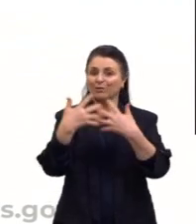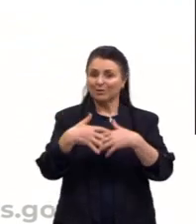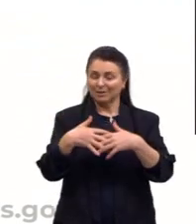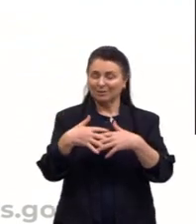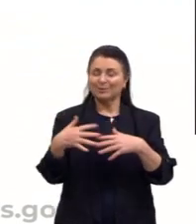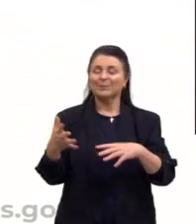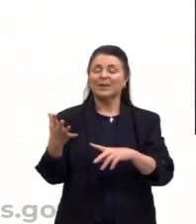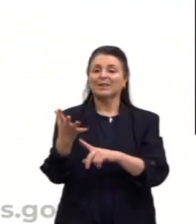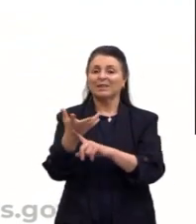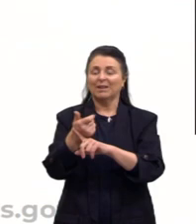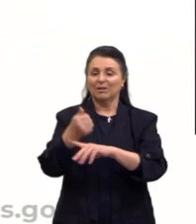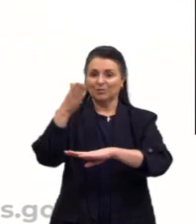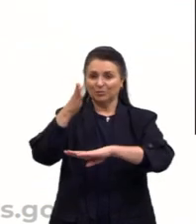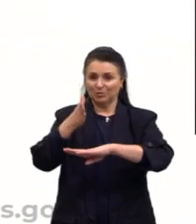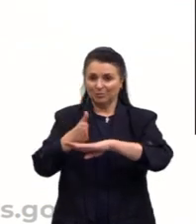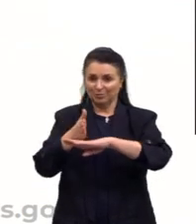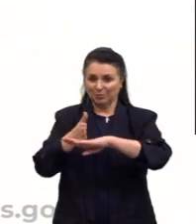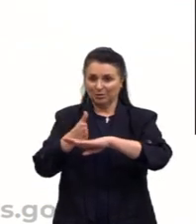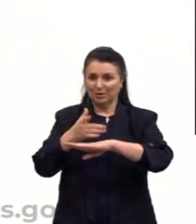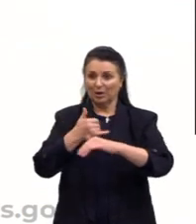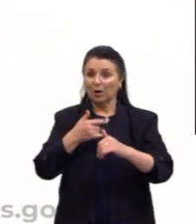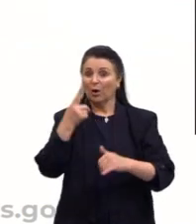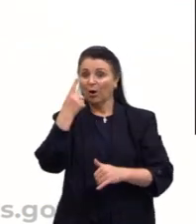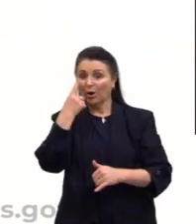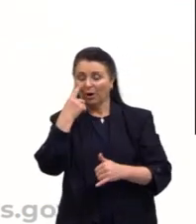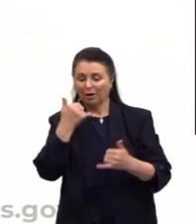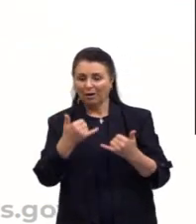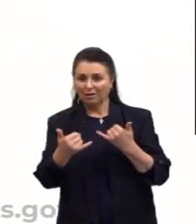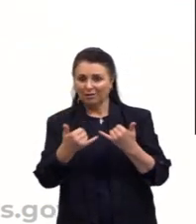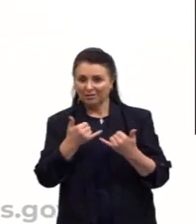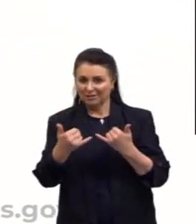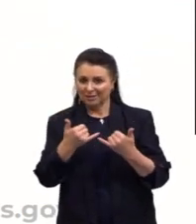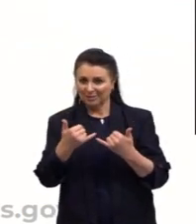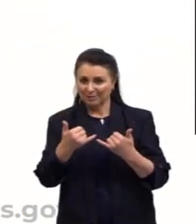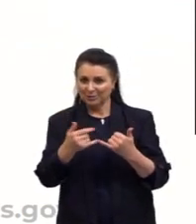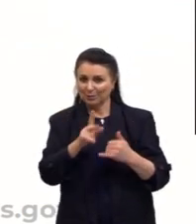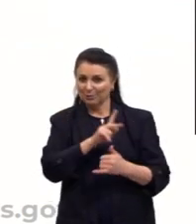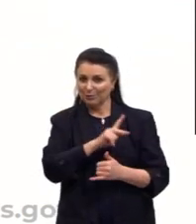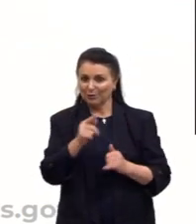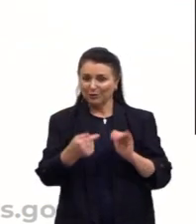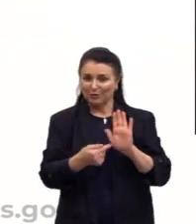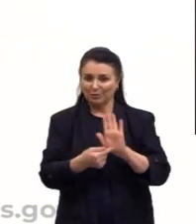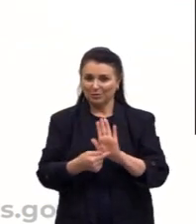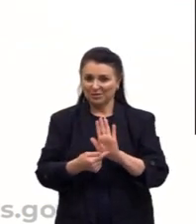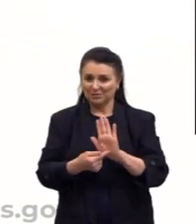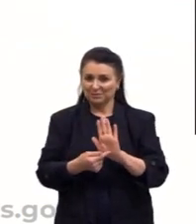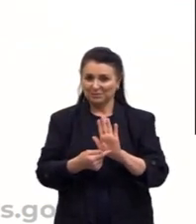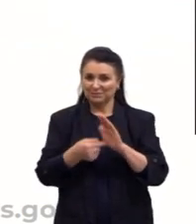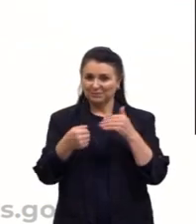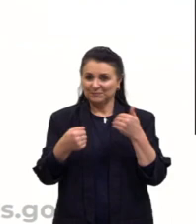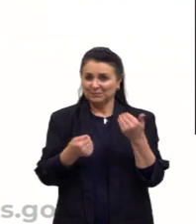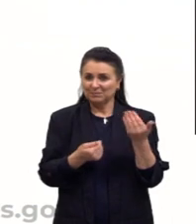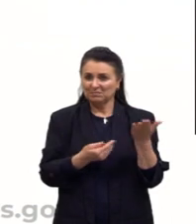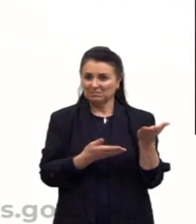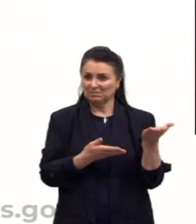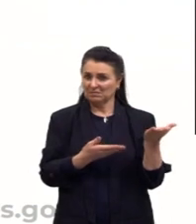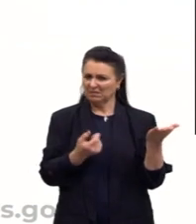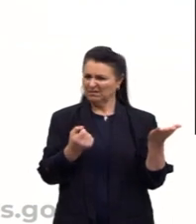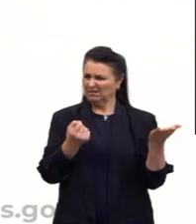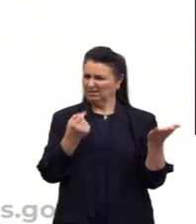moderna. Aqui nós temos alguns exemplos da arte moderna que nos causam estranhamento no primeiro momento que nós